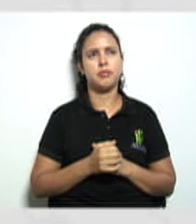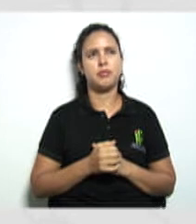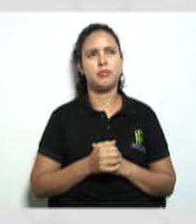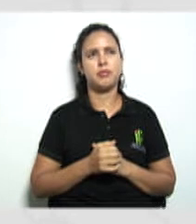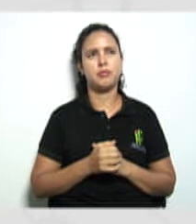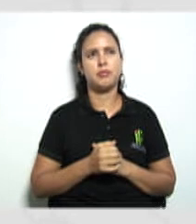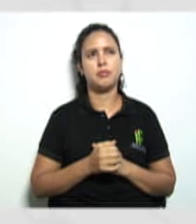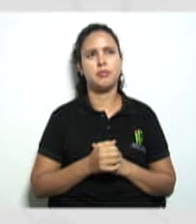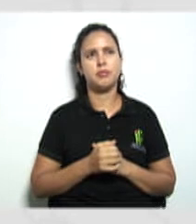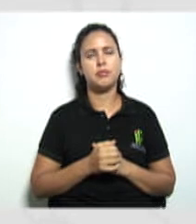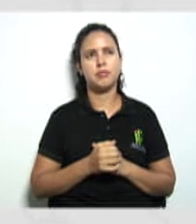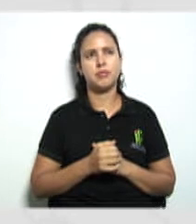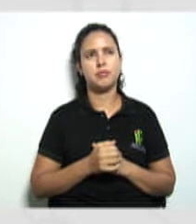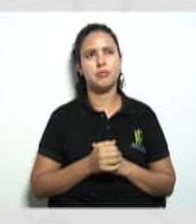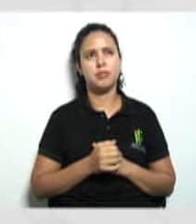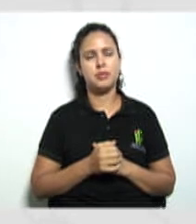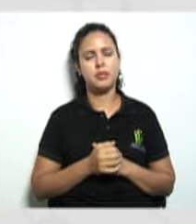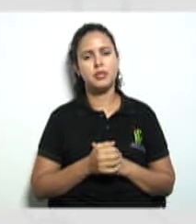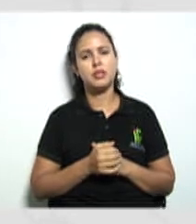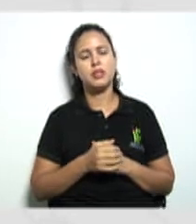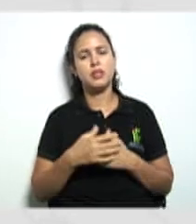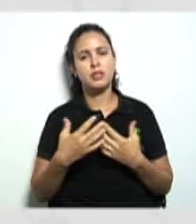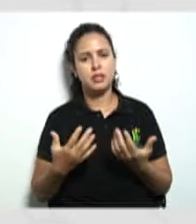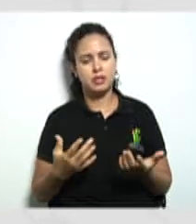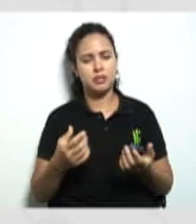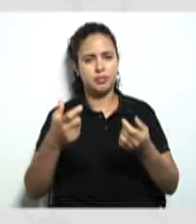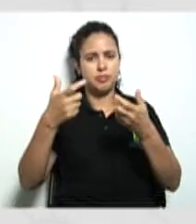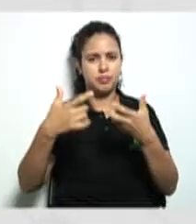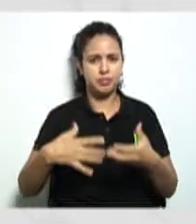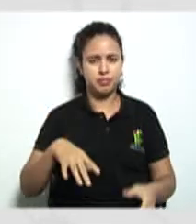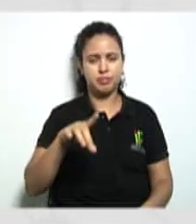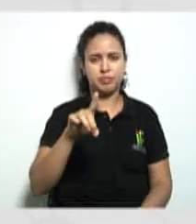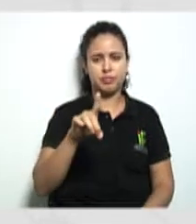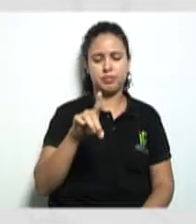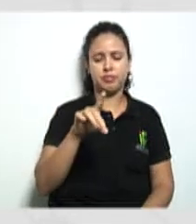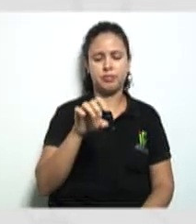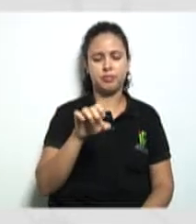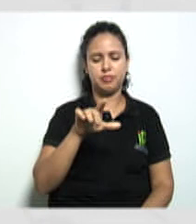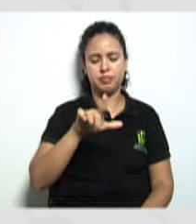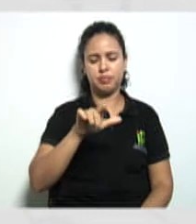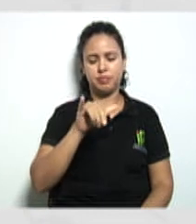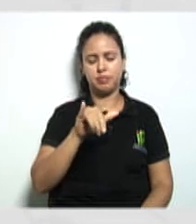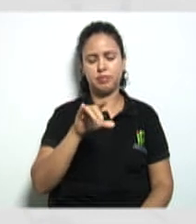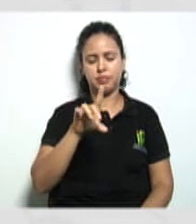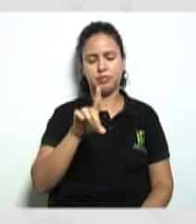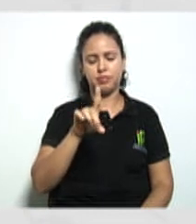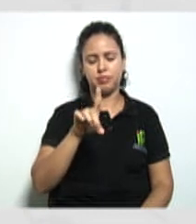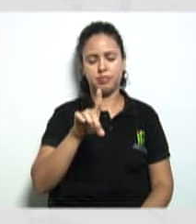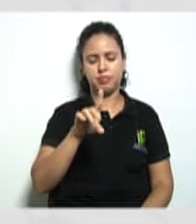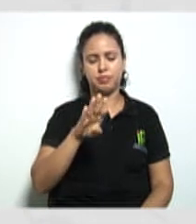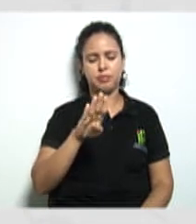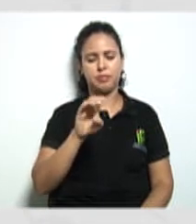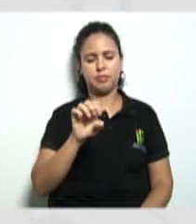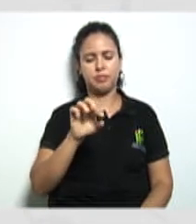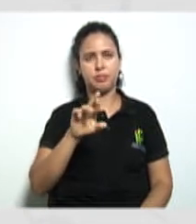mais uma outra aqui para vocês nós falamos sobre deliberação o que seria a deliberação aqui